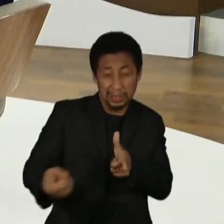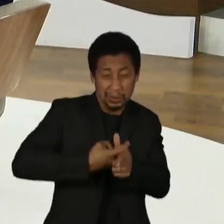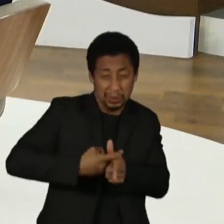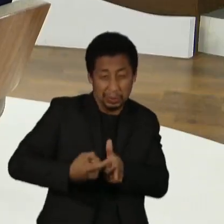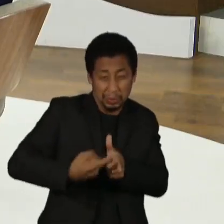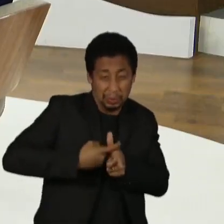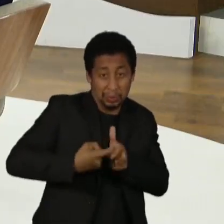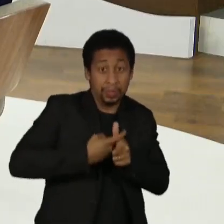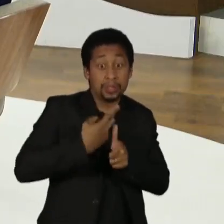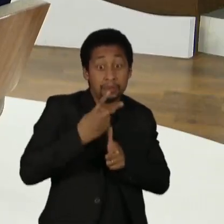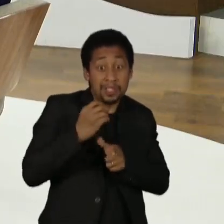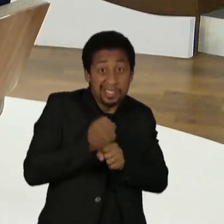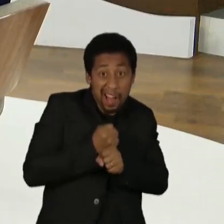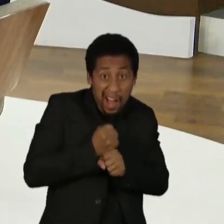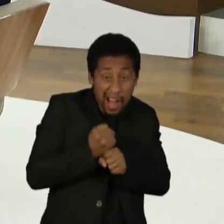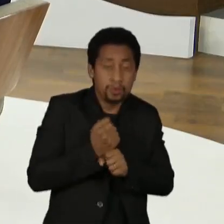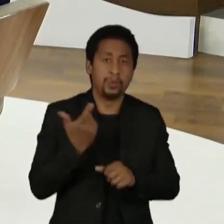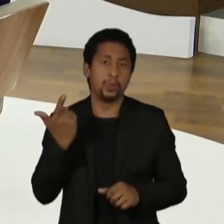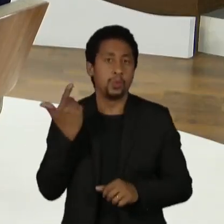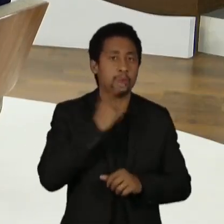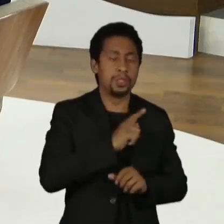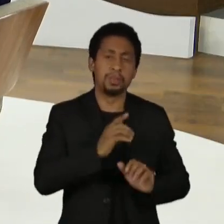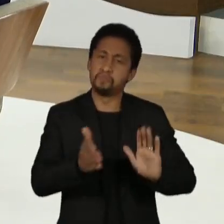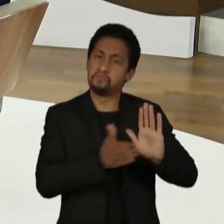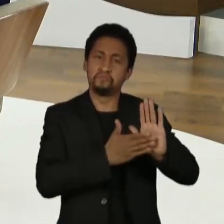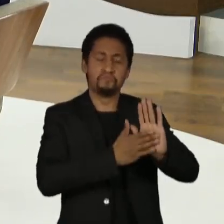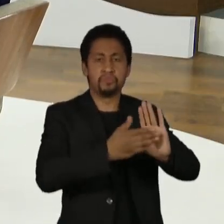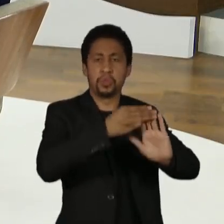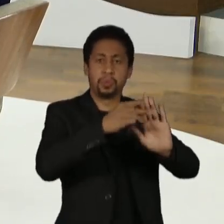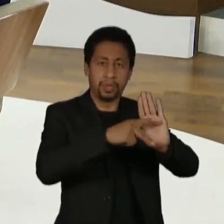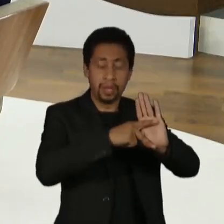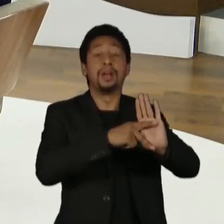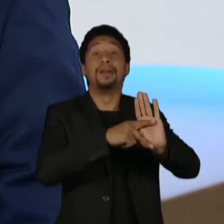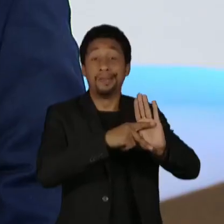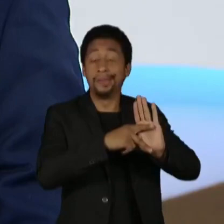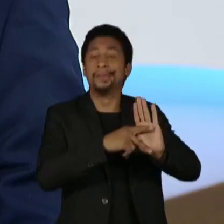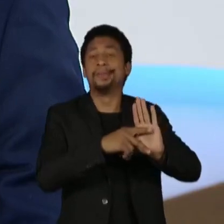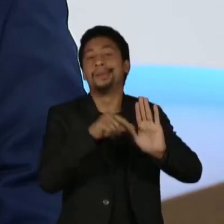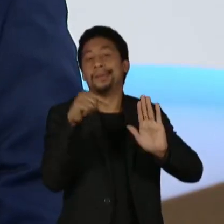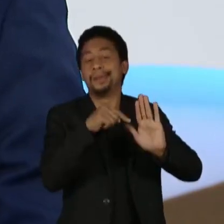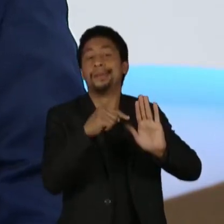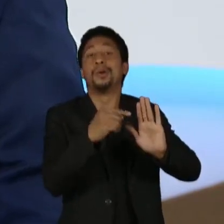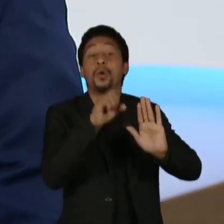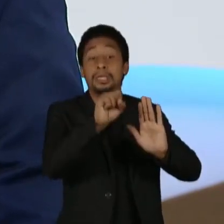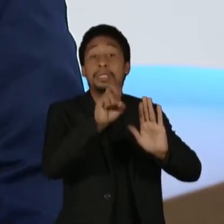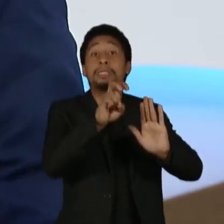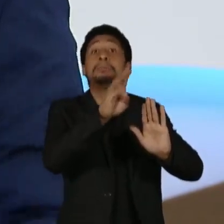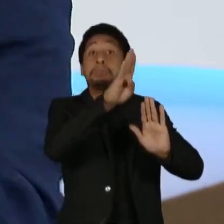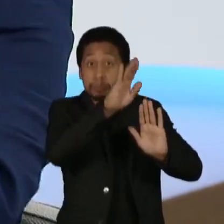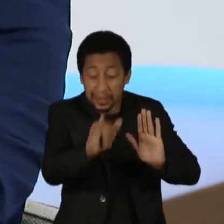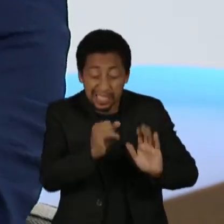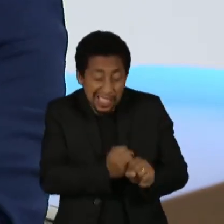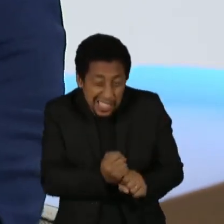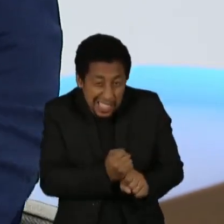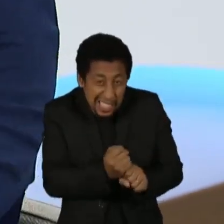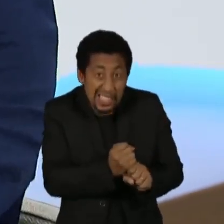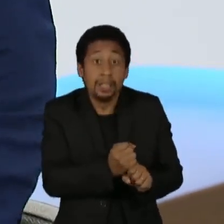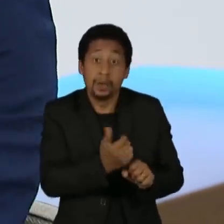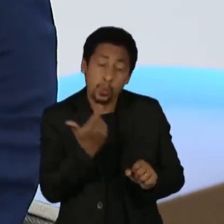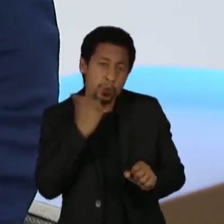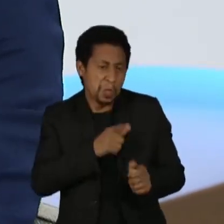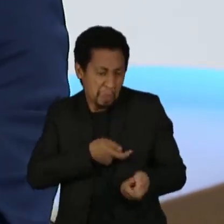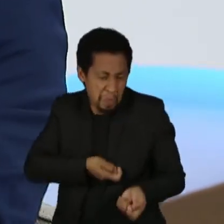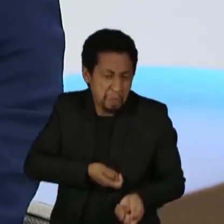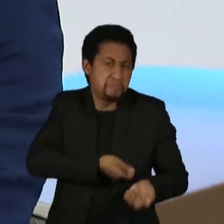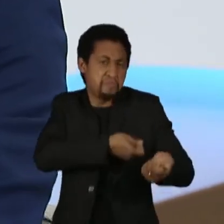anos. Ele fez uma medida provisória de R 85 bilhões, alongamento de até 20 anos, juros competitivos, e continuou dando